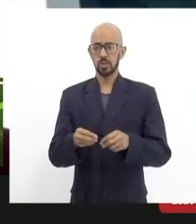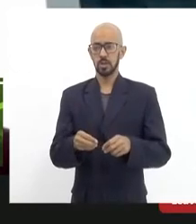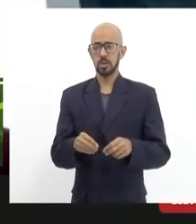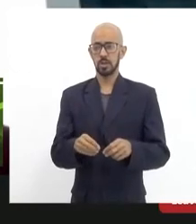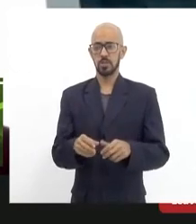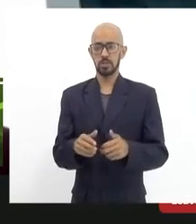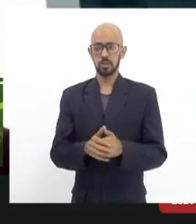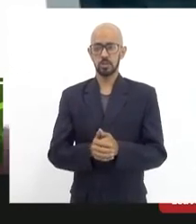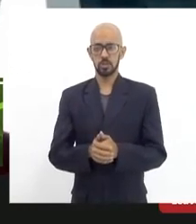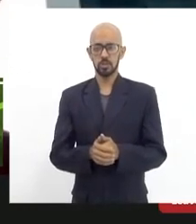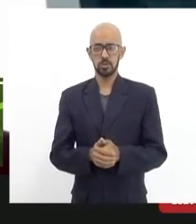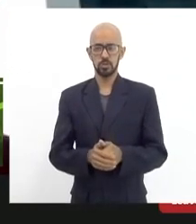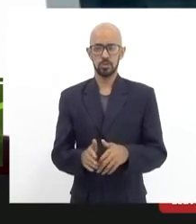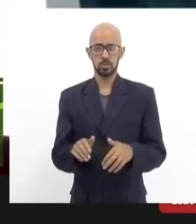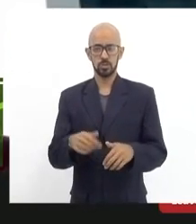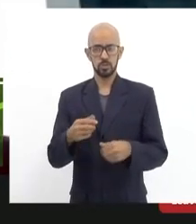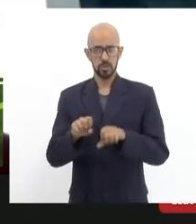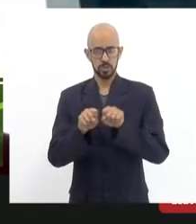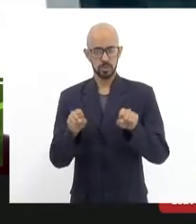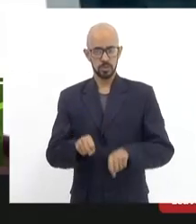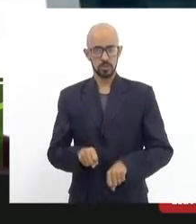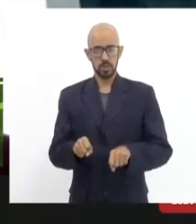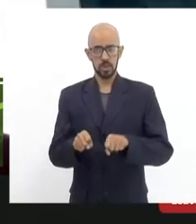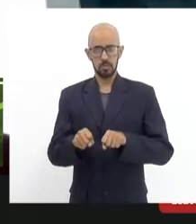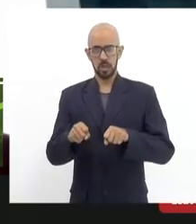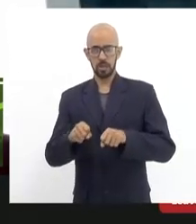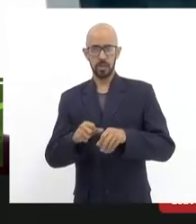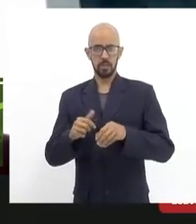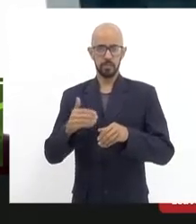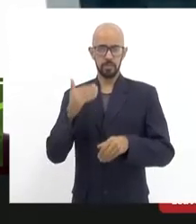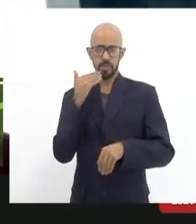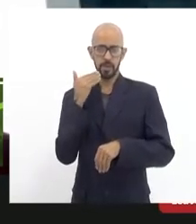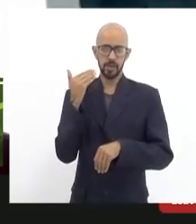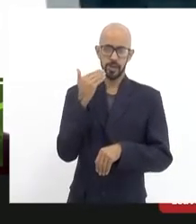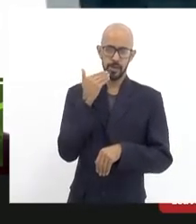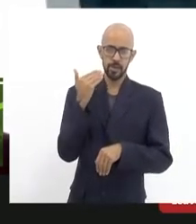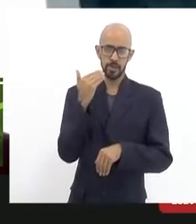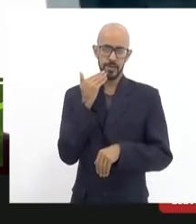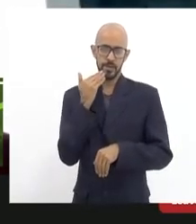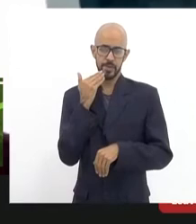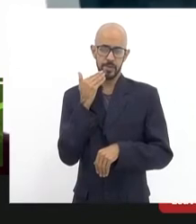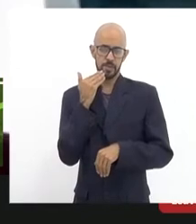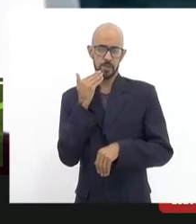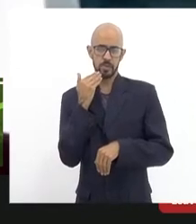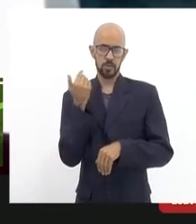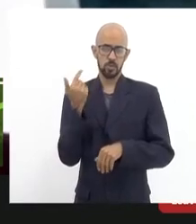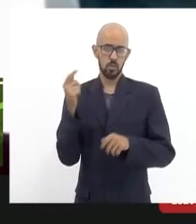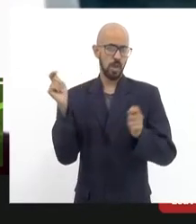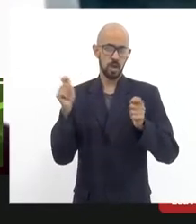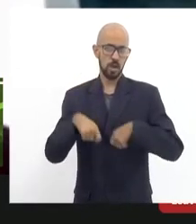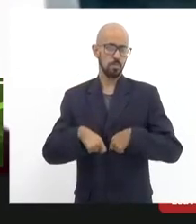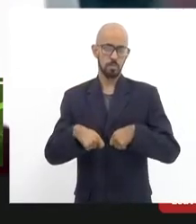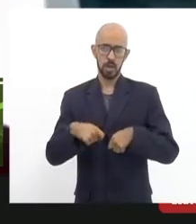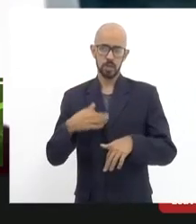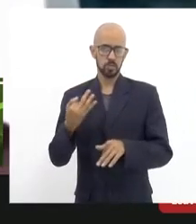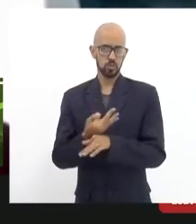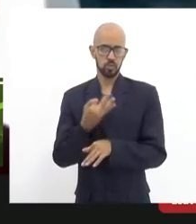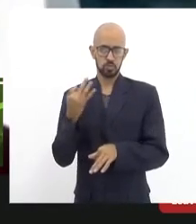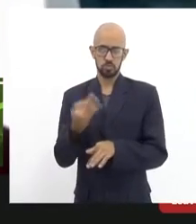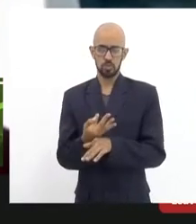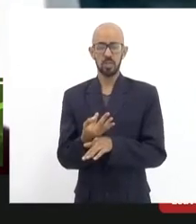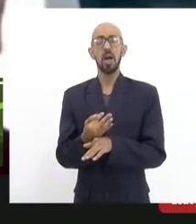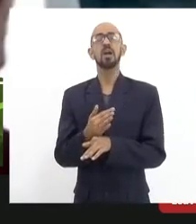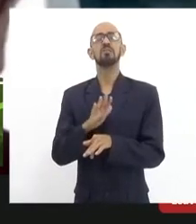sistema que está aí distorcido elitizado insuficiente adulterado mas ainda